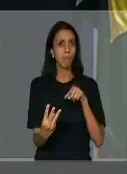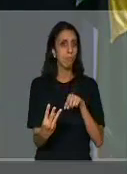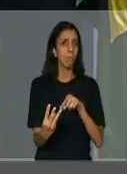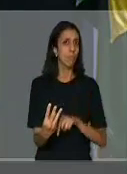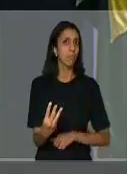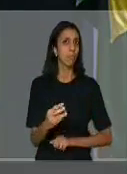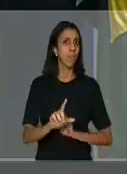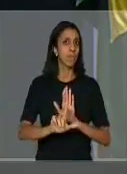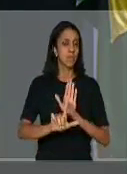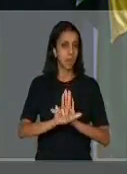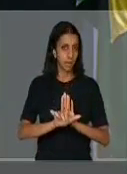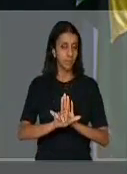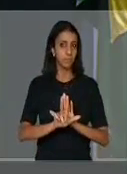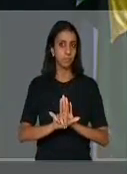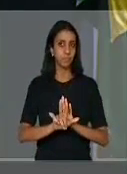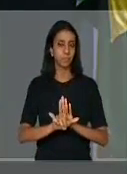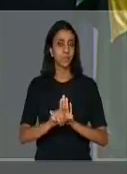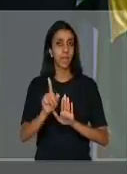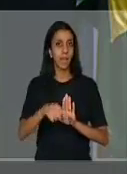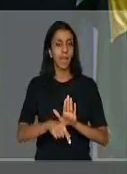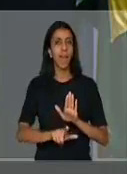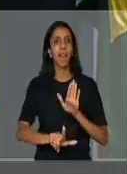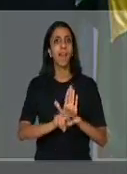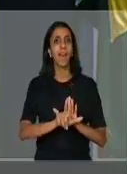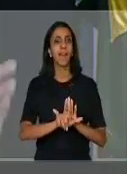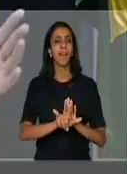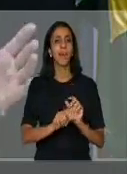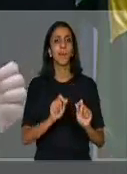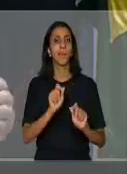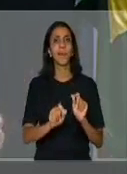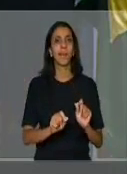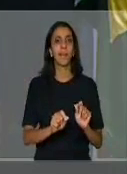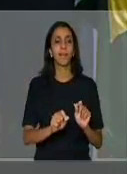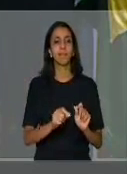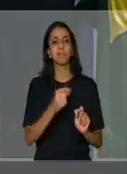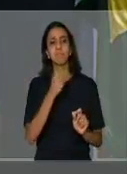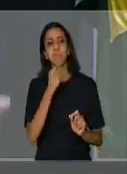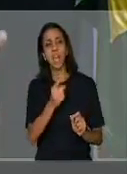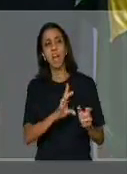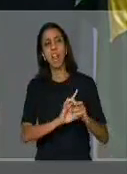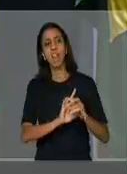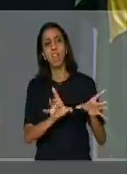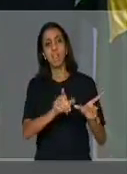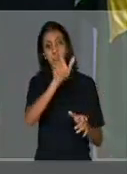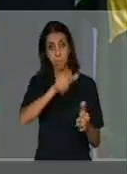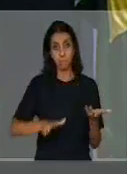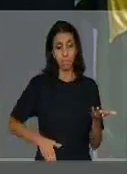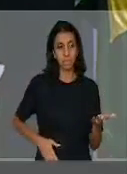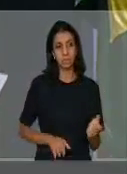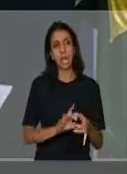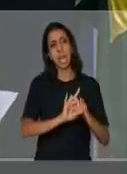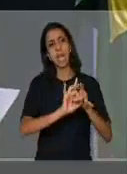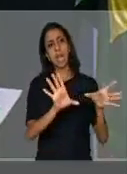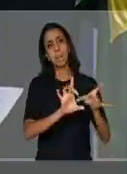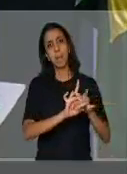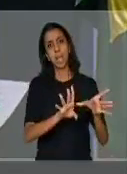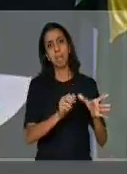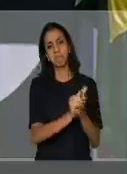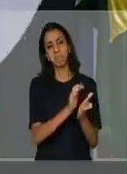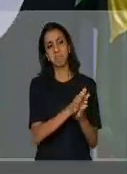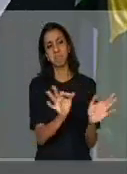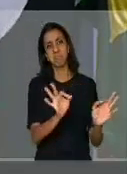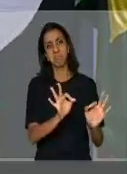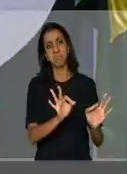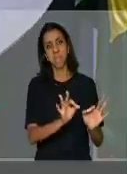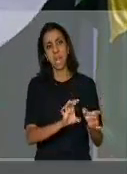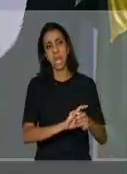aqui pode-se dizer que é a lei da impunidade, essa é a lei da fiança, é a lei da liberdade provisória.